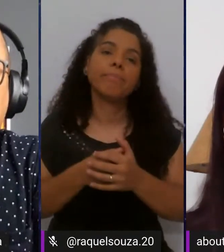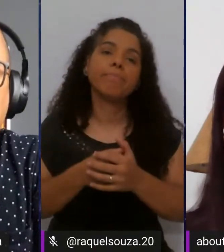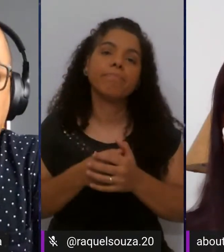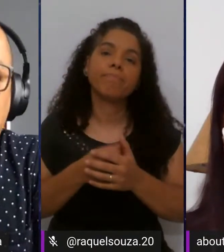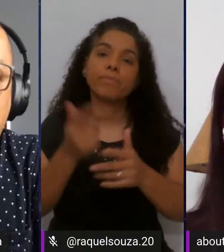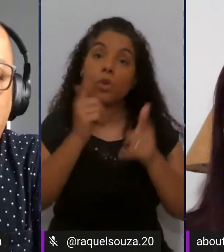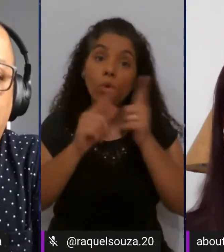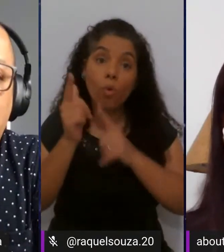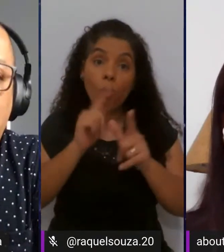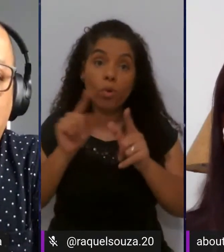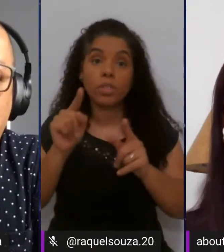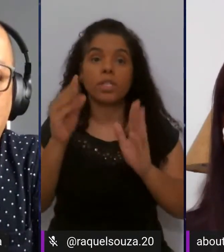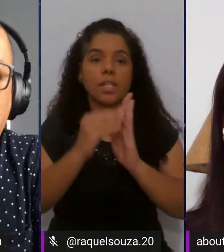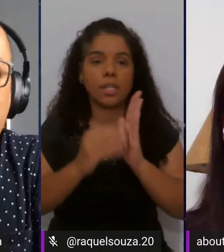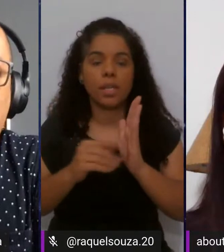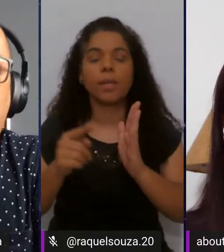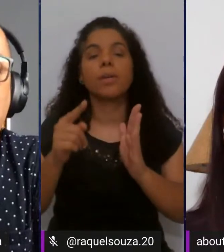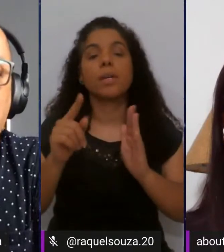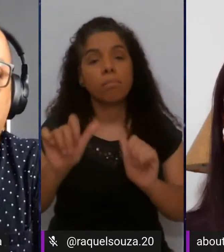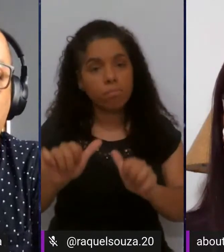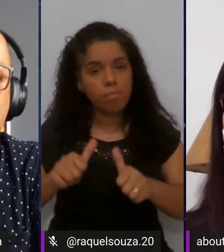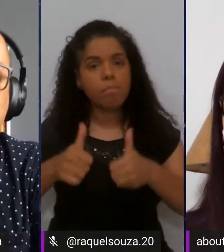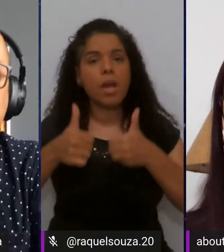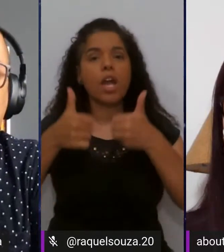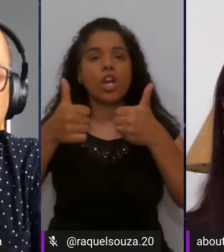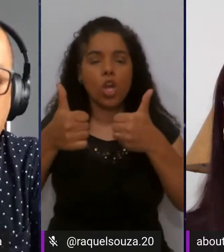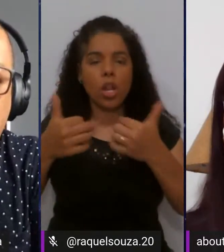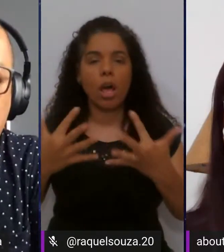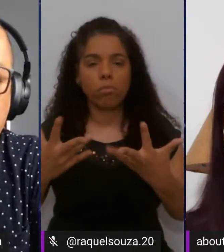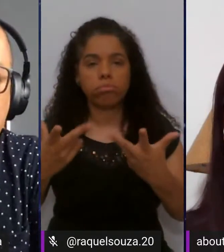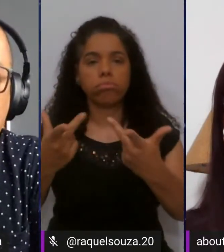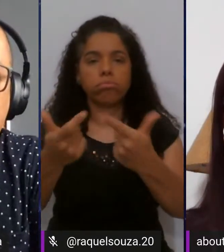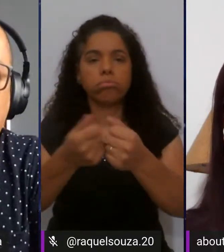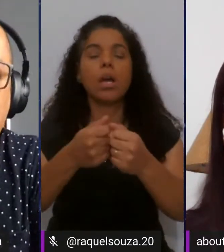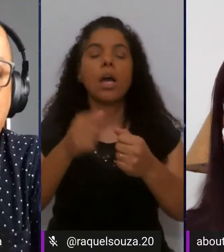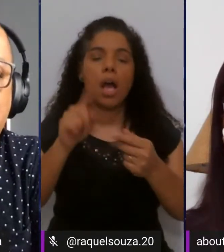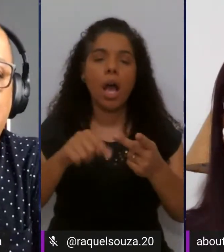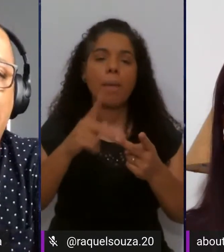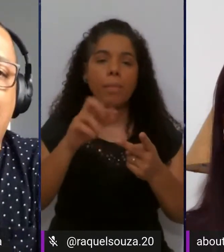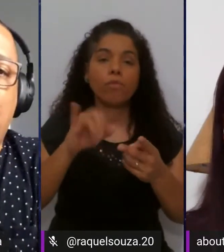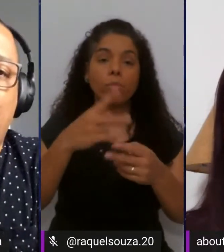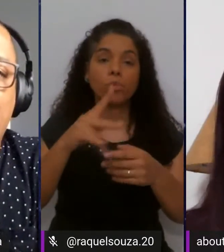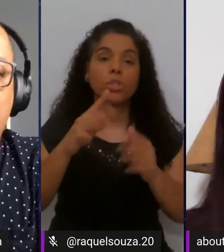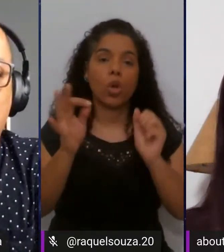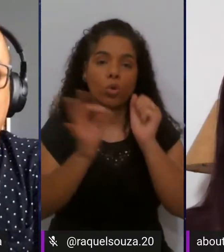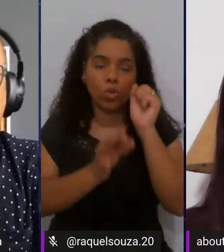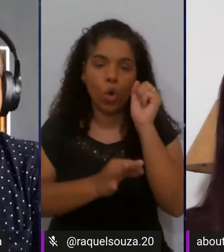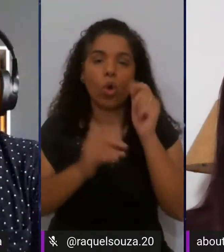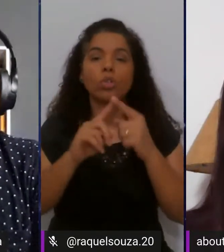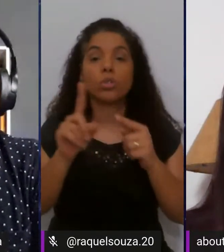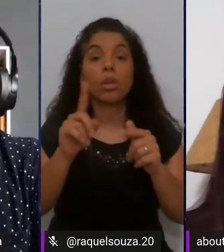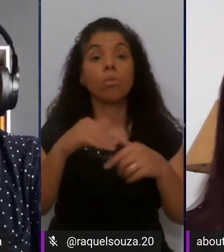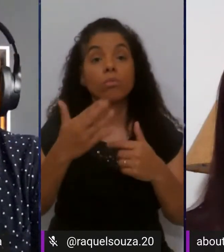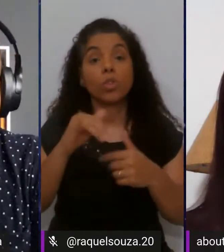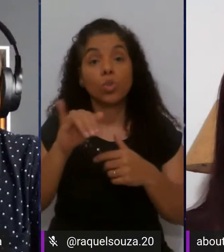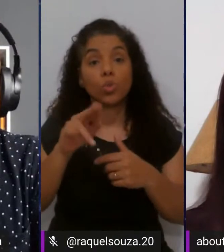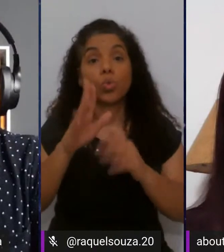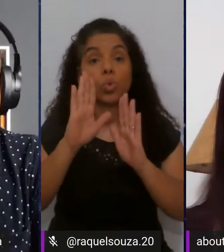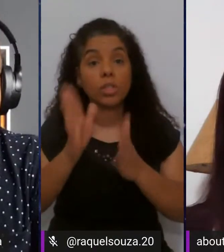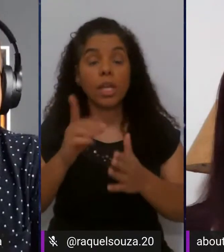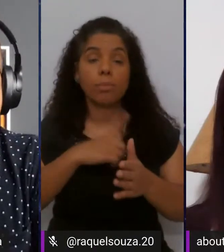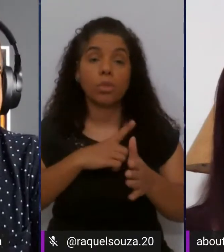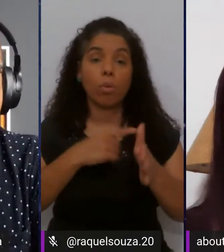conseguir né melhorar aí a performance dos seus códigos ok bom Júlio a gente já tem aqui algumas